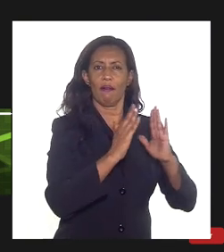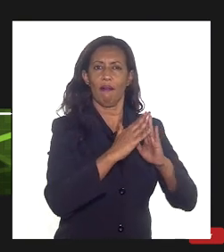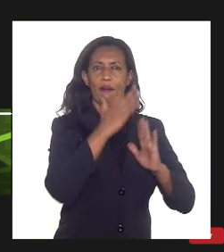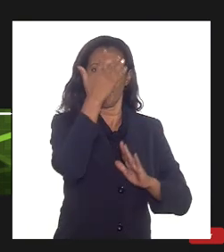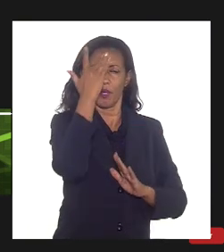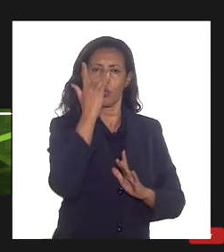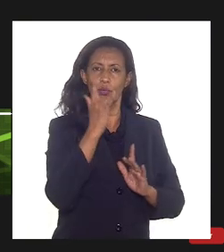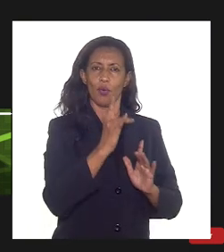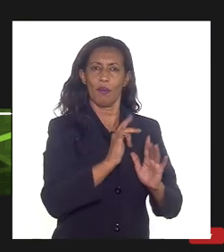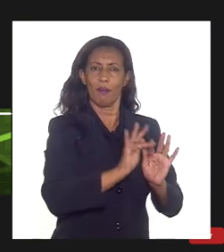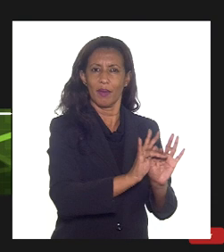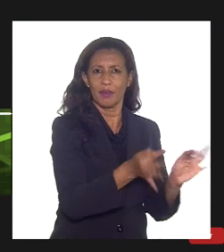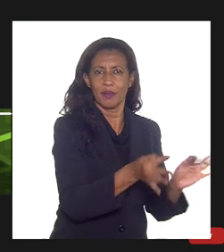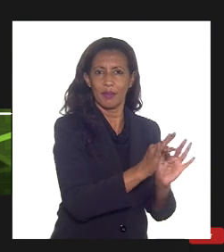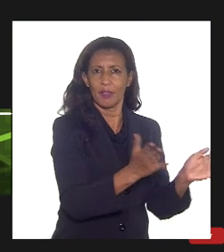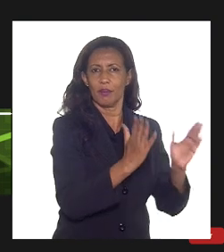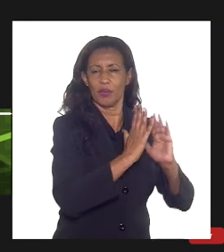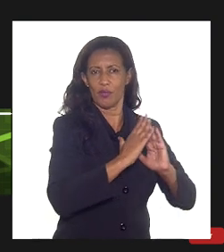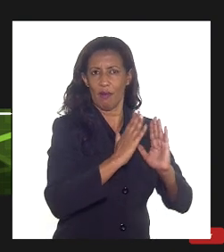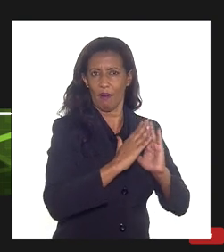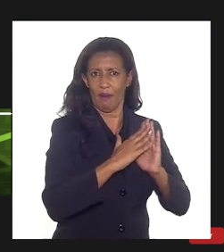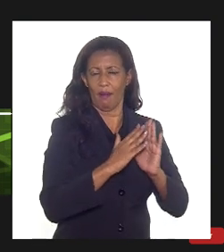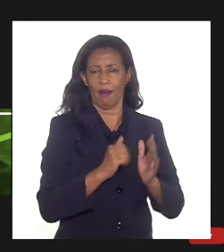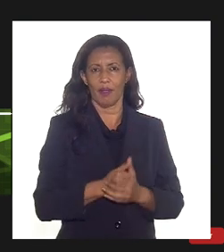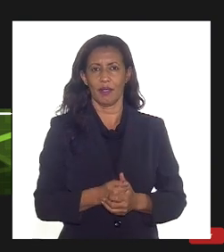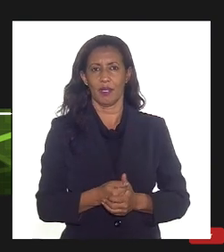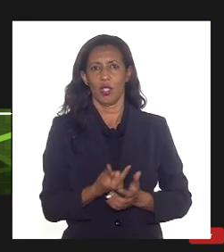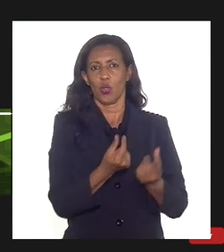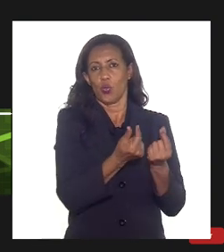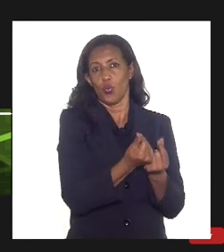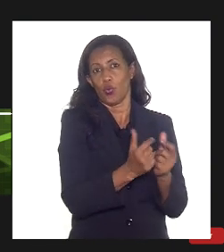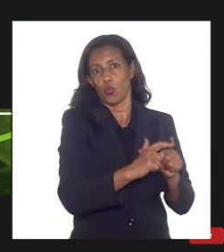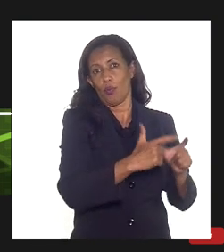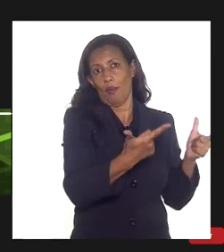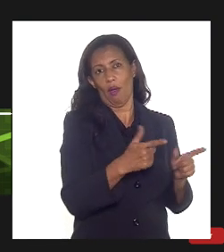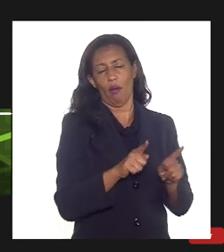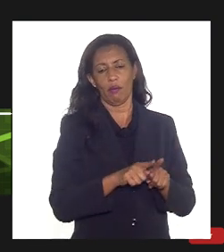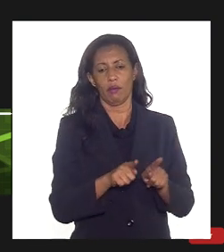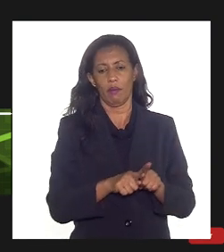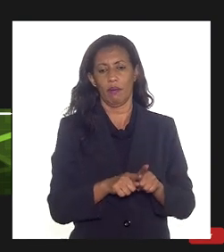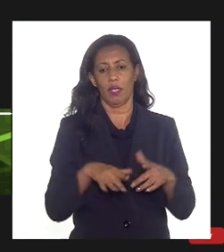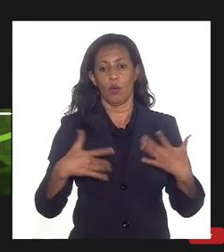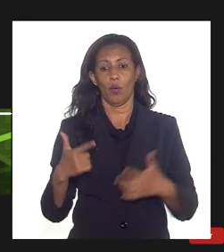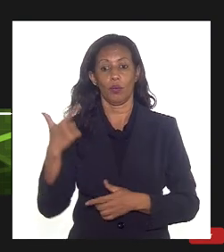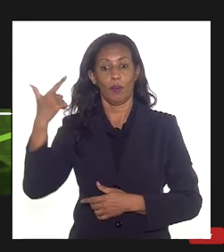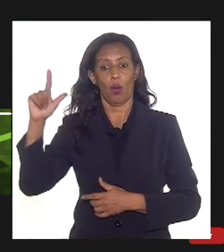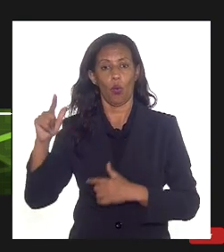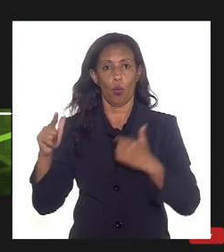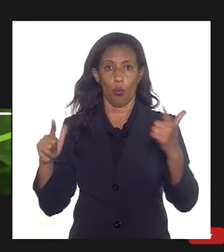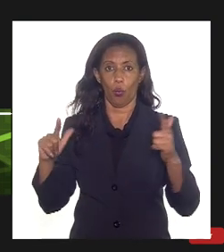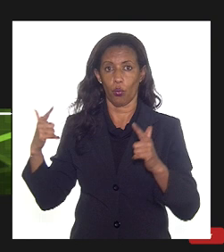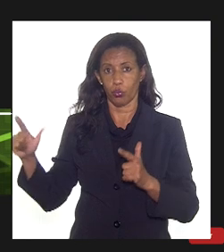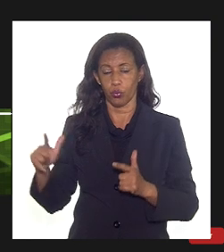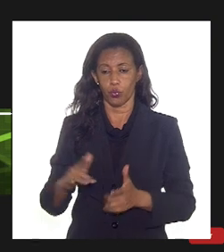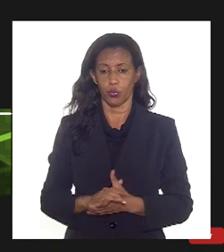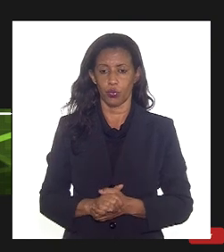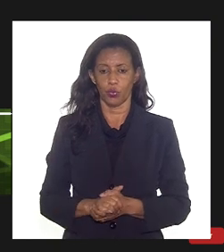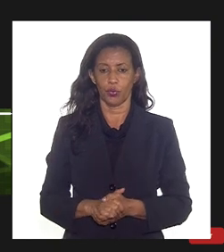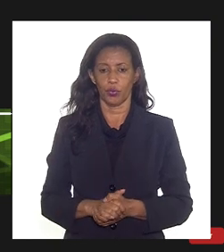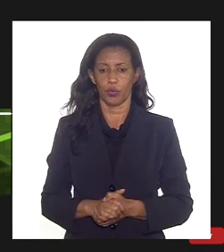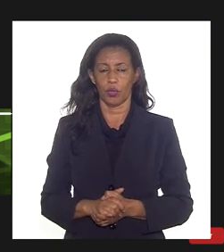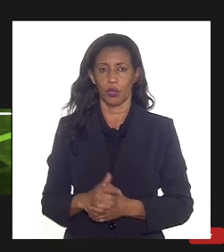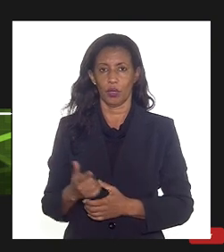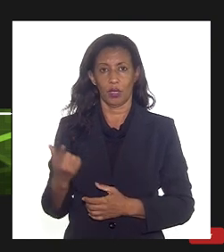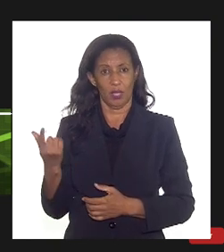um investimento maior em redes mais capilarizadas tem um custo maior realmente enquanto que para outros em maior escala esses